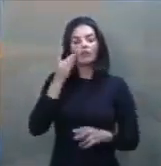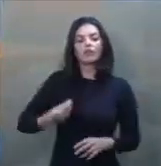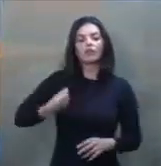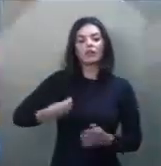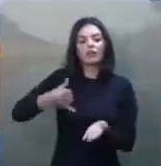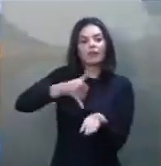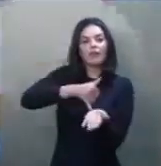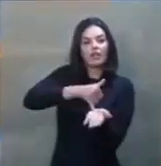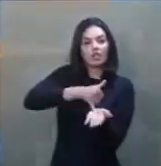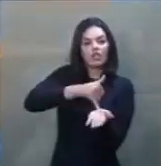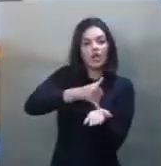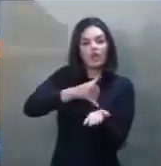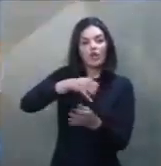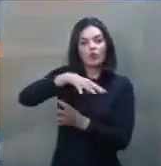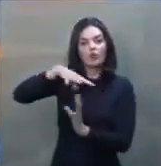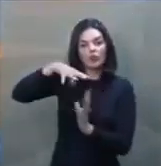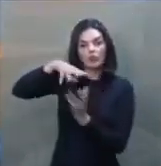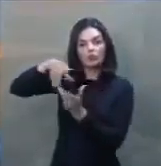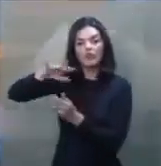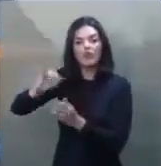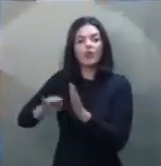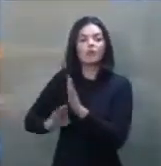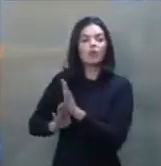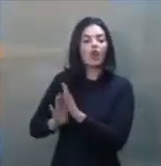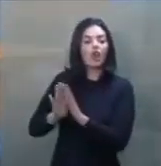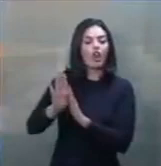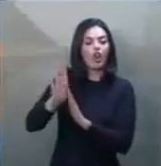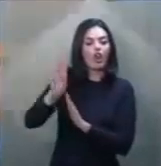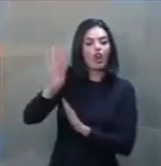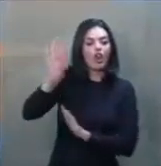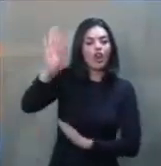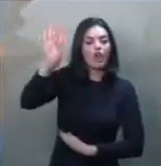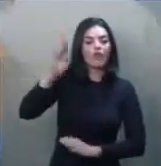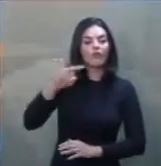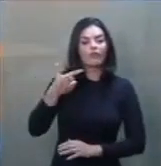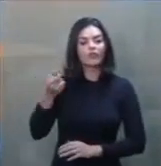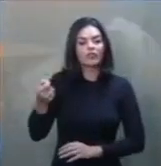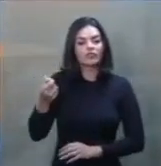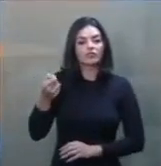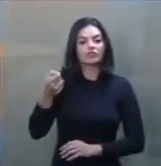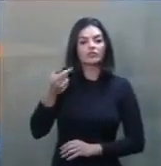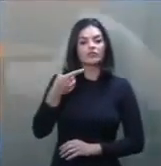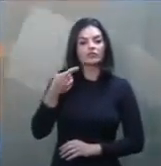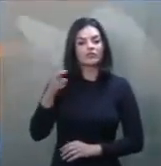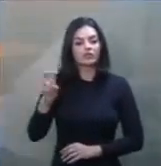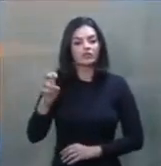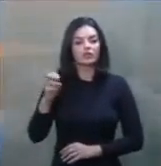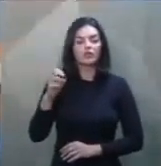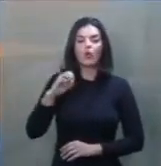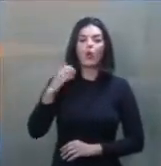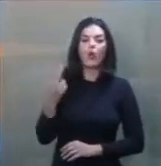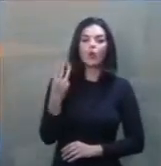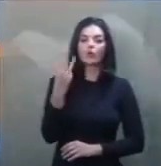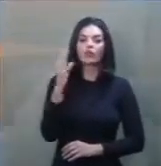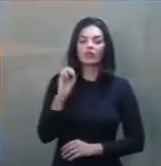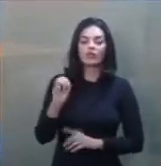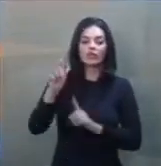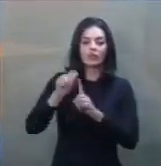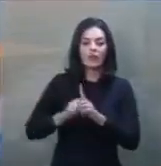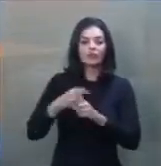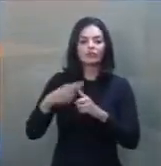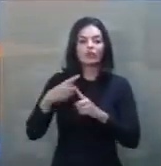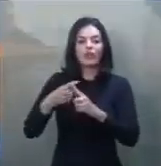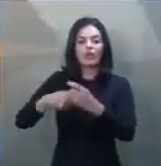internacional vai subir sistematicamente durante 20, 25 ou 30 meses porque a economia mundial vai